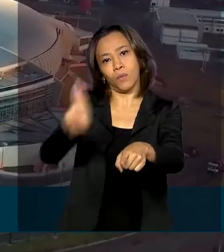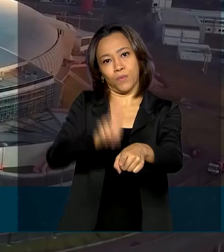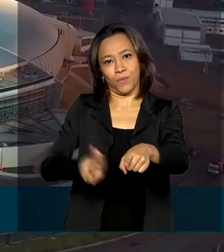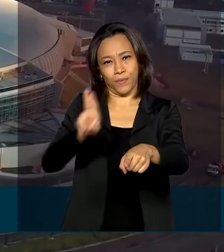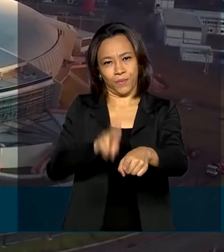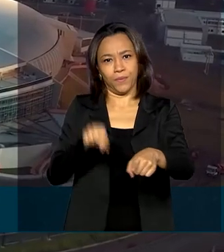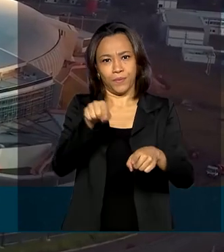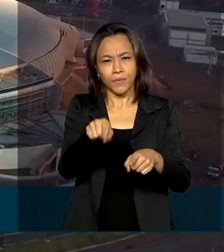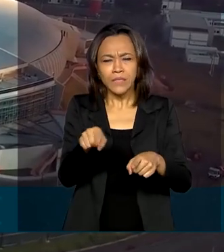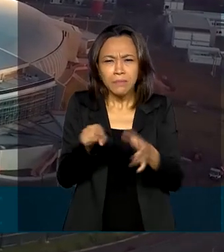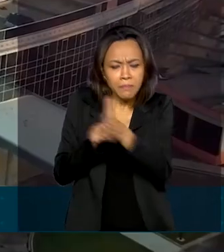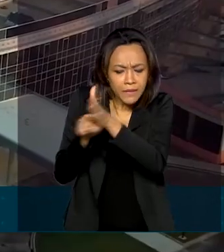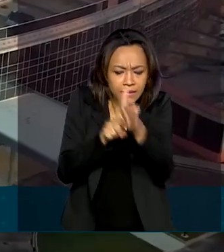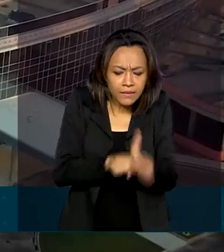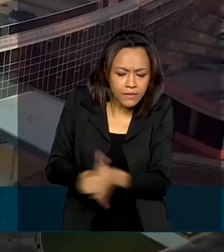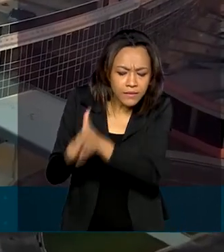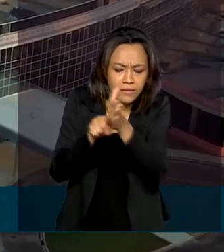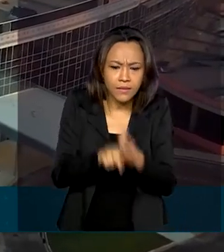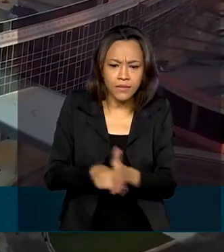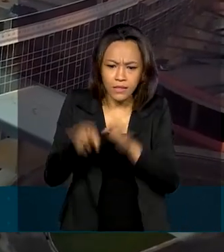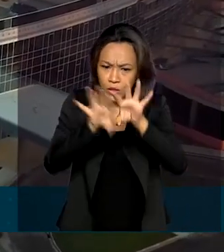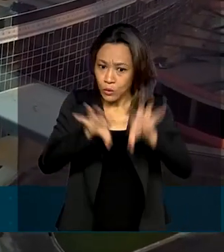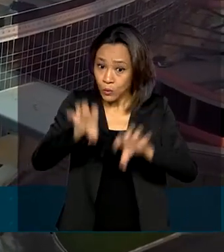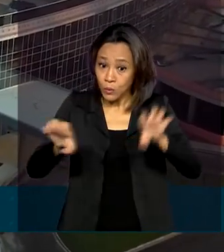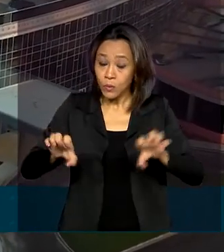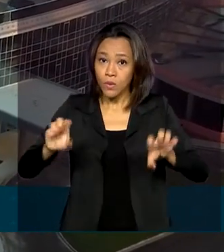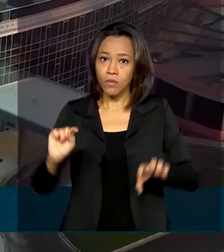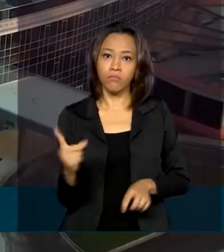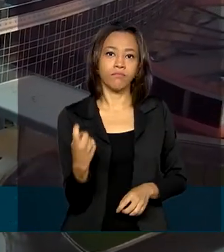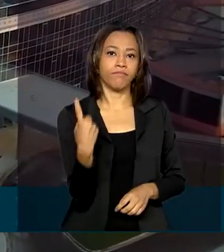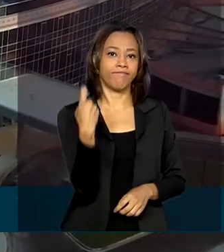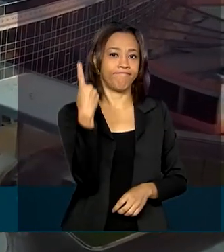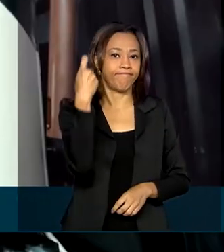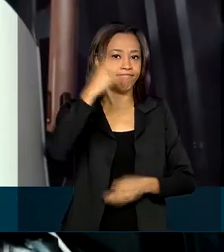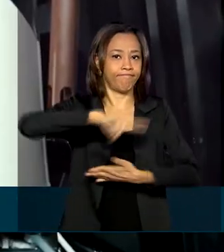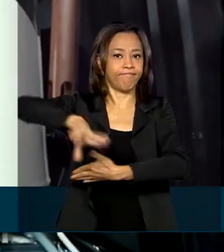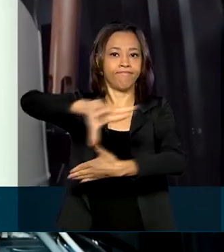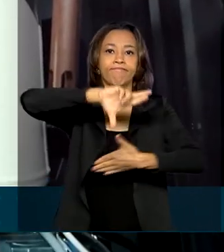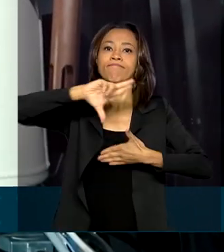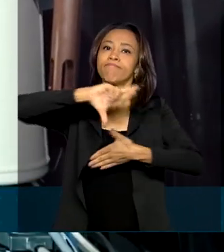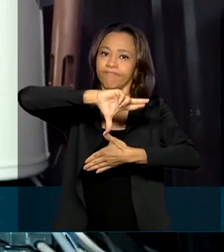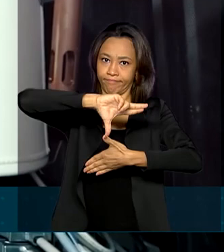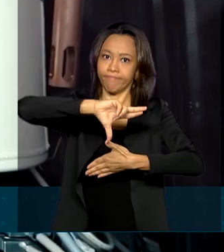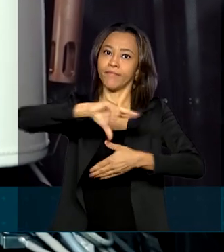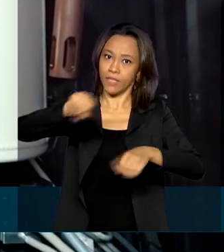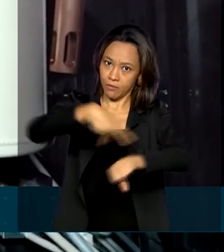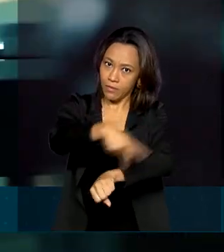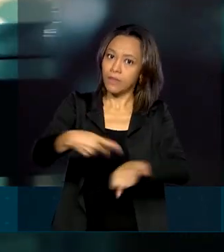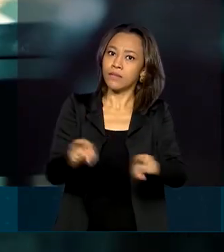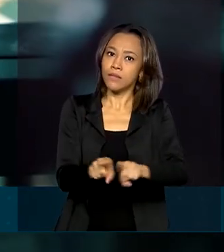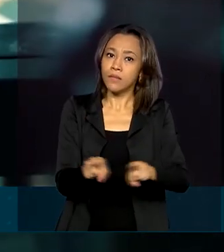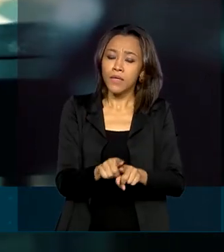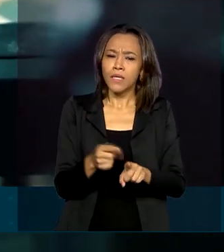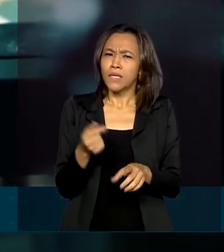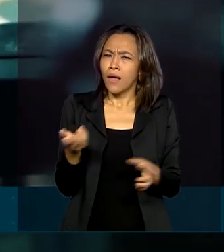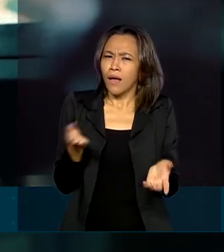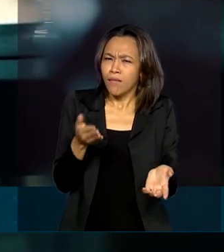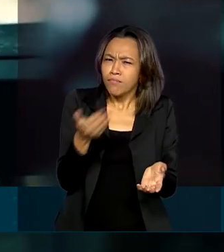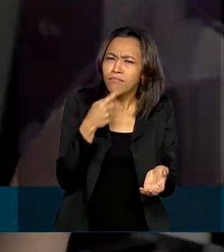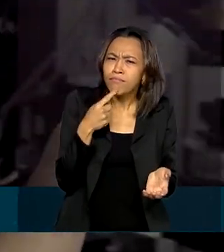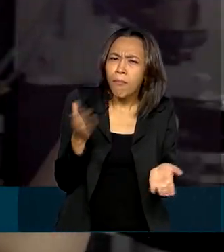infraestrutura de pesquisa, única no país e na América Latina. A intenção é receber em breve